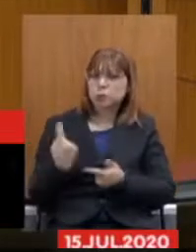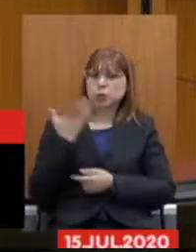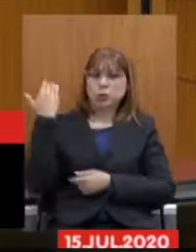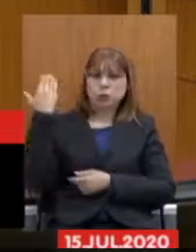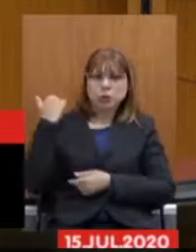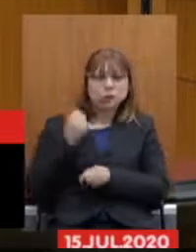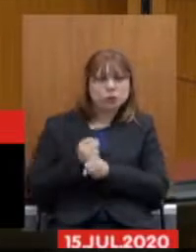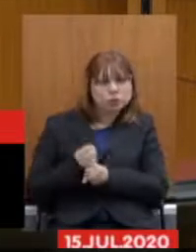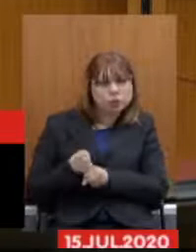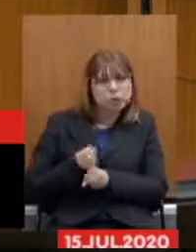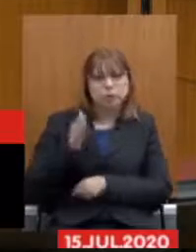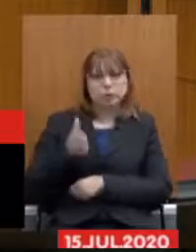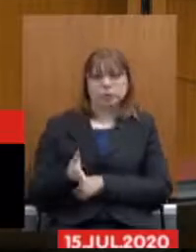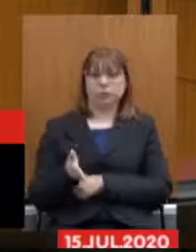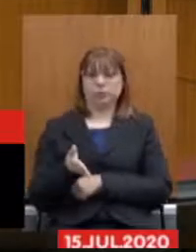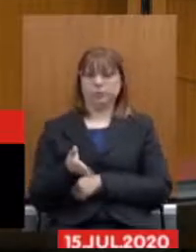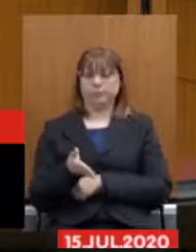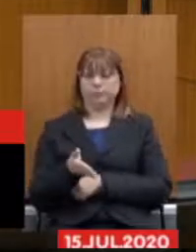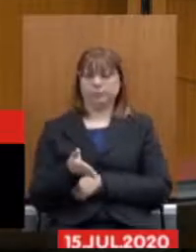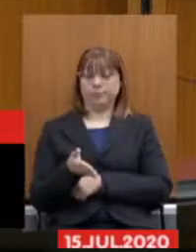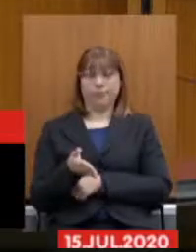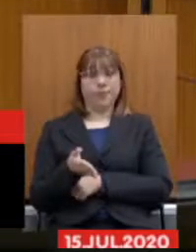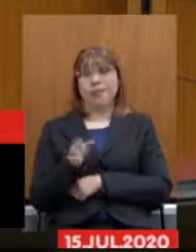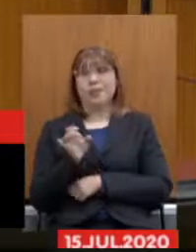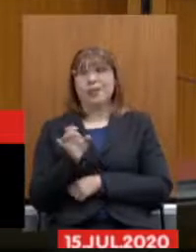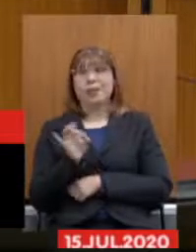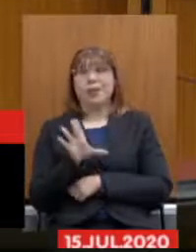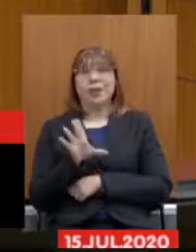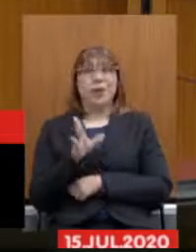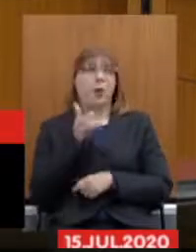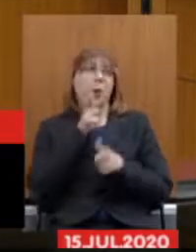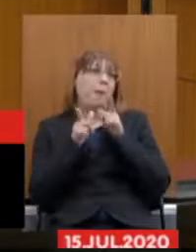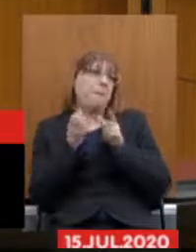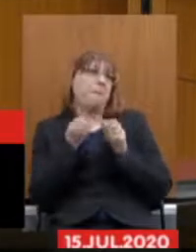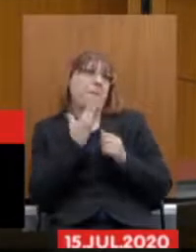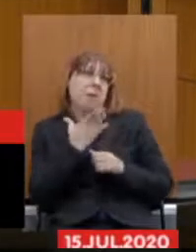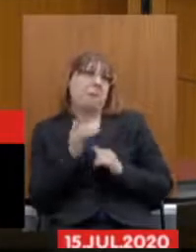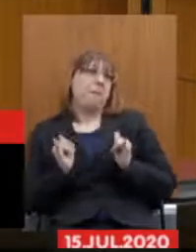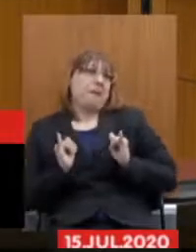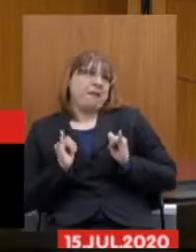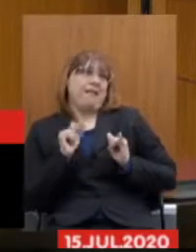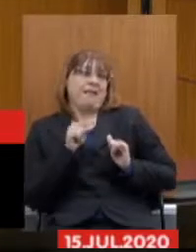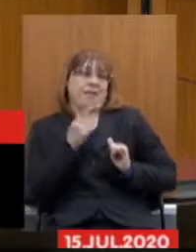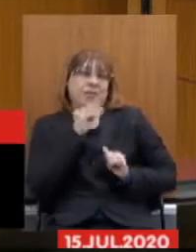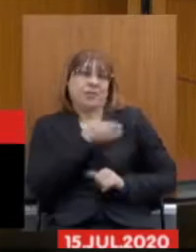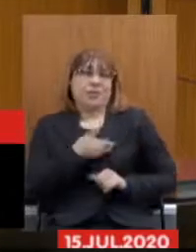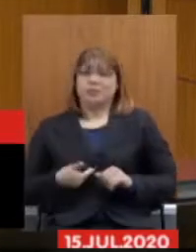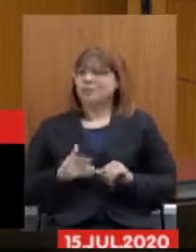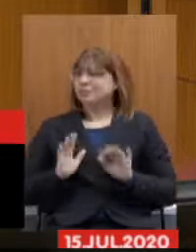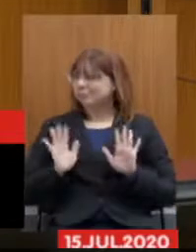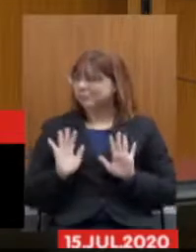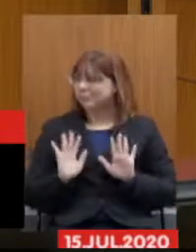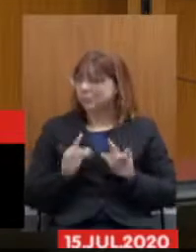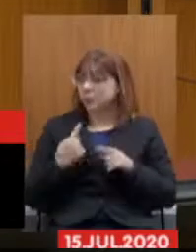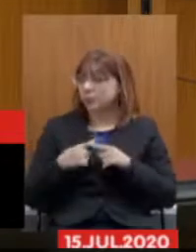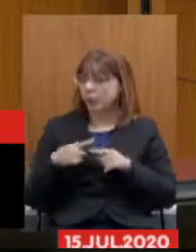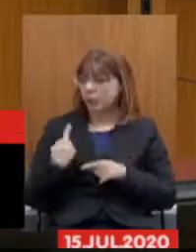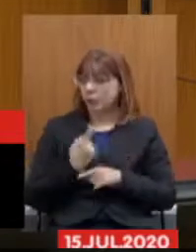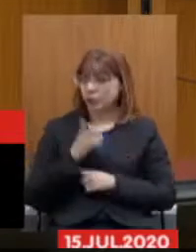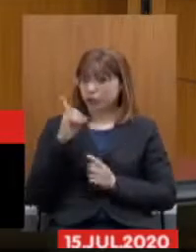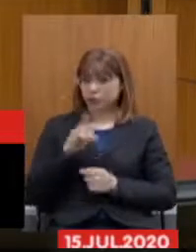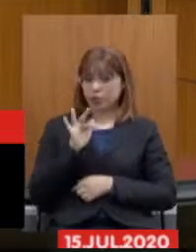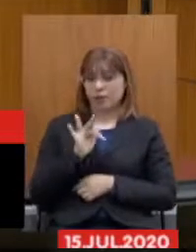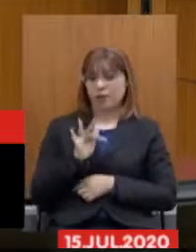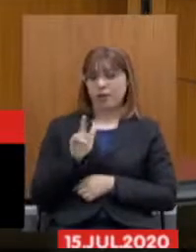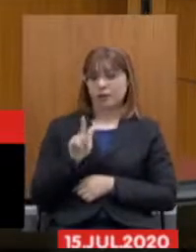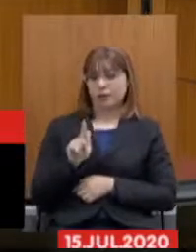a gente enfrentou. E não se tratam de privilégios, porque, como ele mesmo bem disse, a gente não tem direito a FGTS,